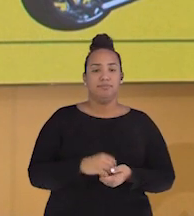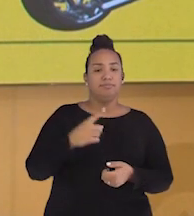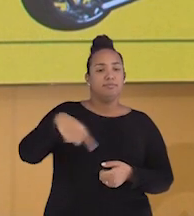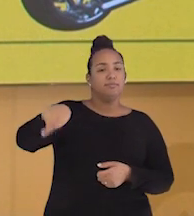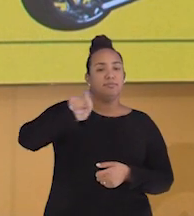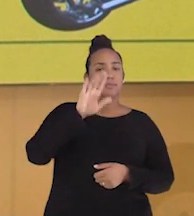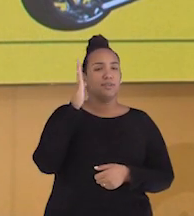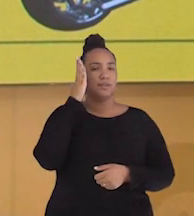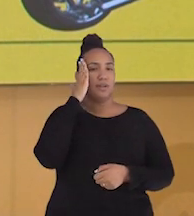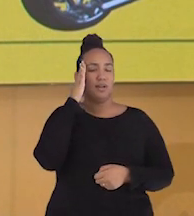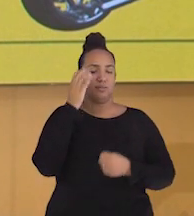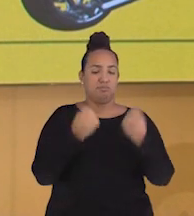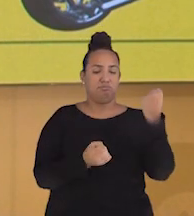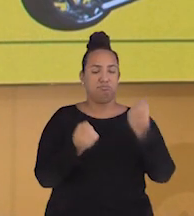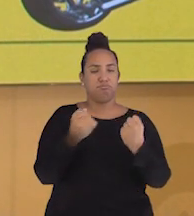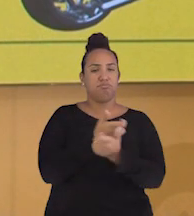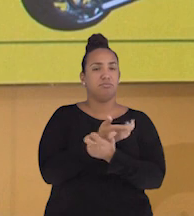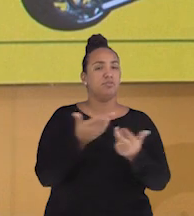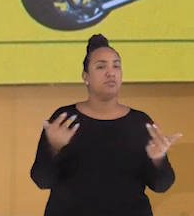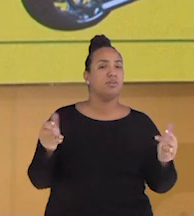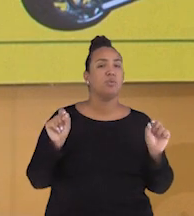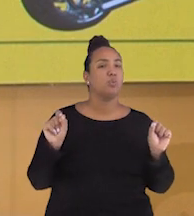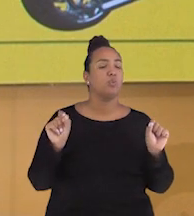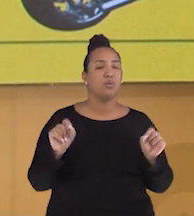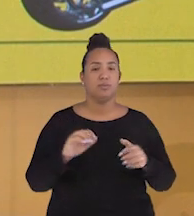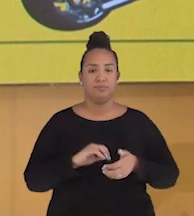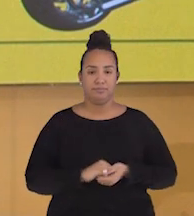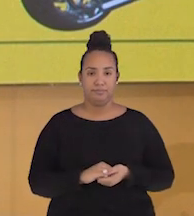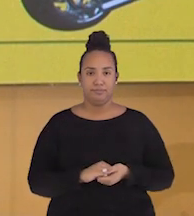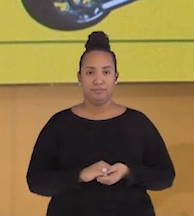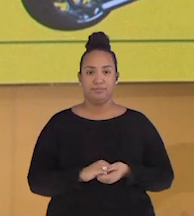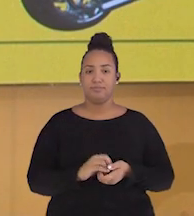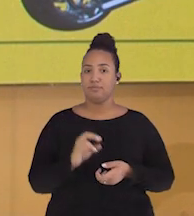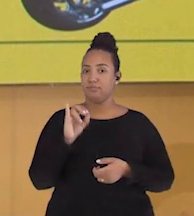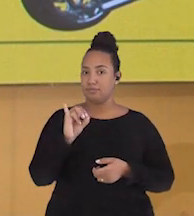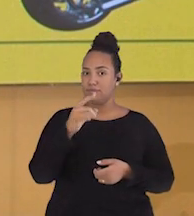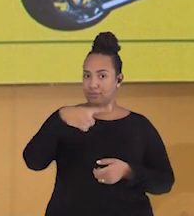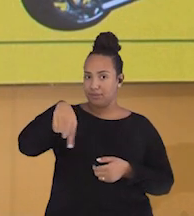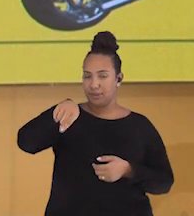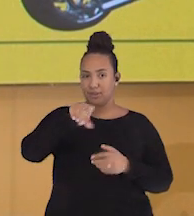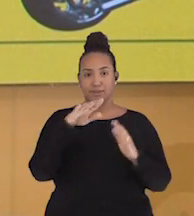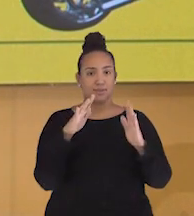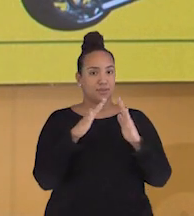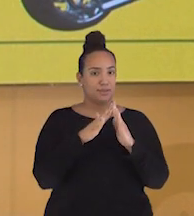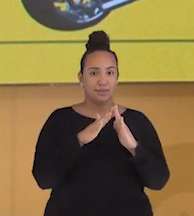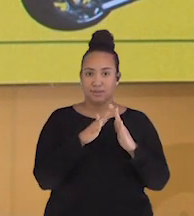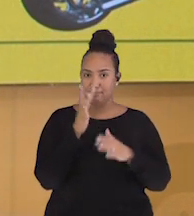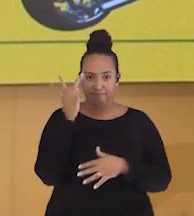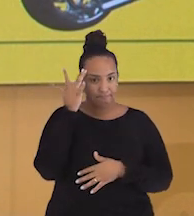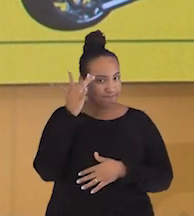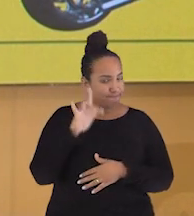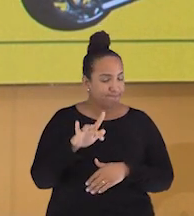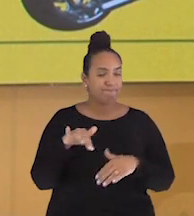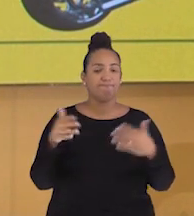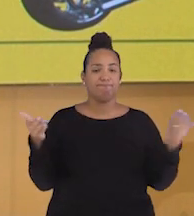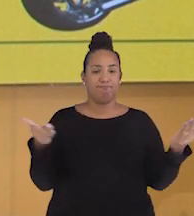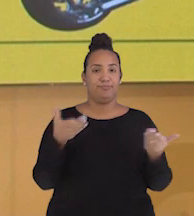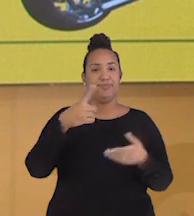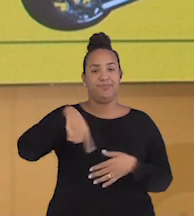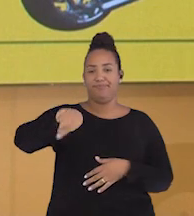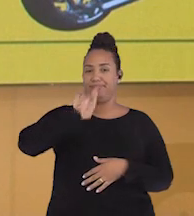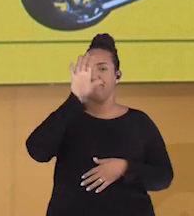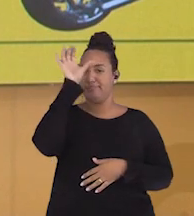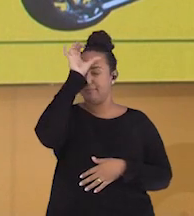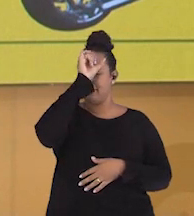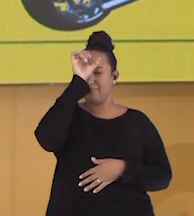sabem o que são os meios de transporte? Bom, se alguém aí de casa ainda não sabe, vamos aprender juntos